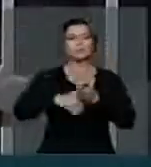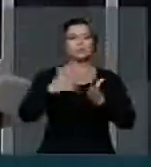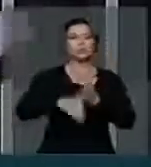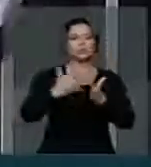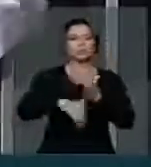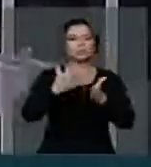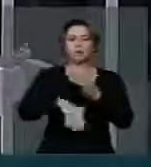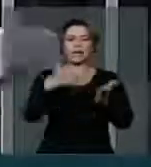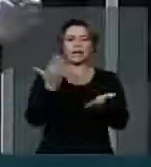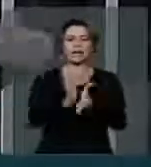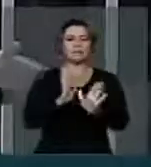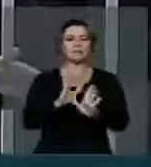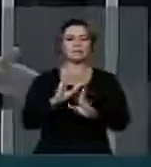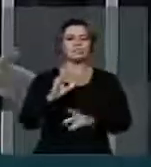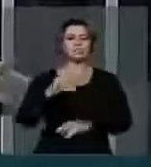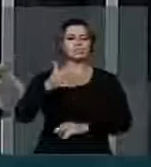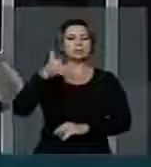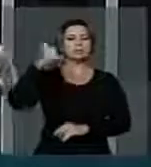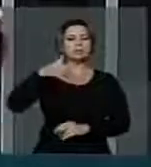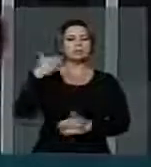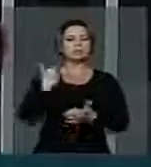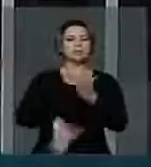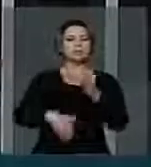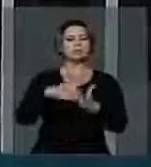junta o justo, o correto,